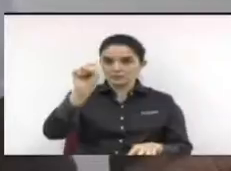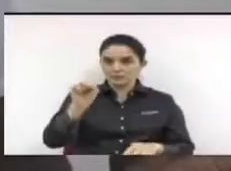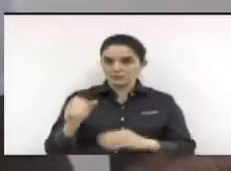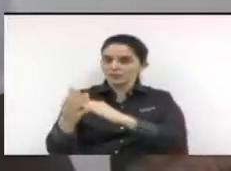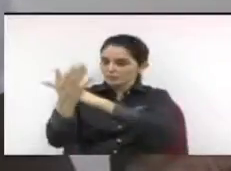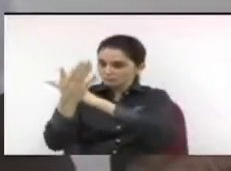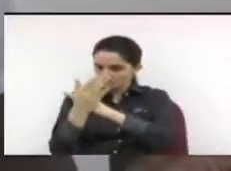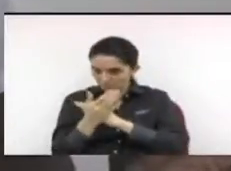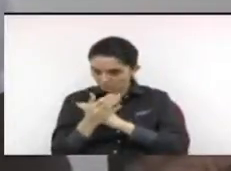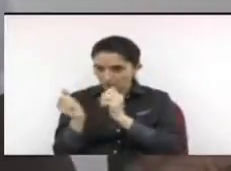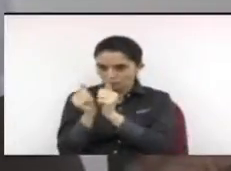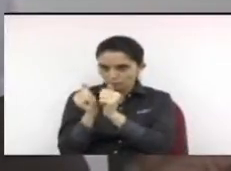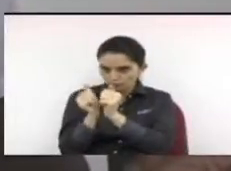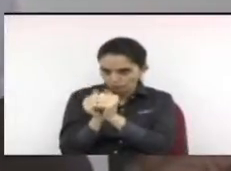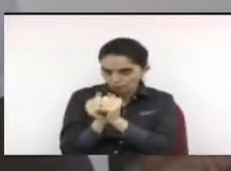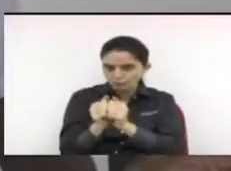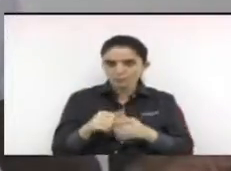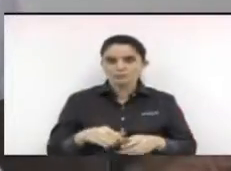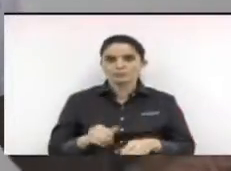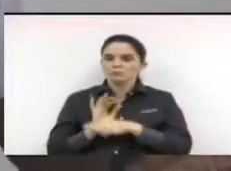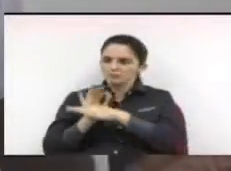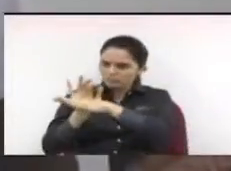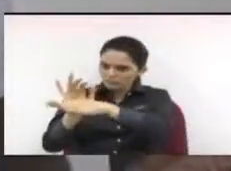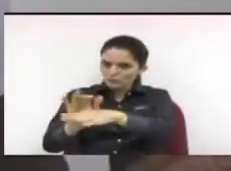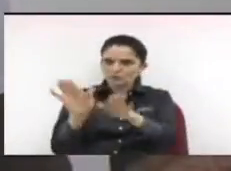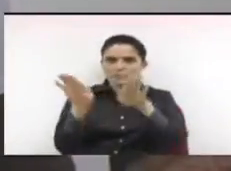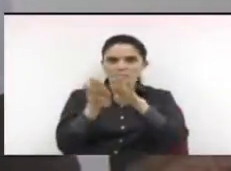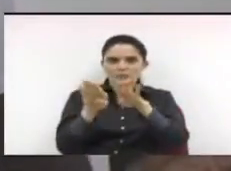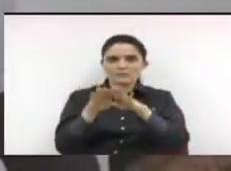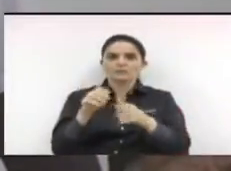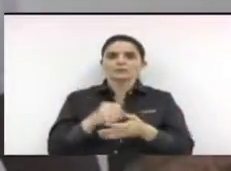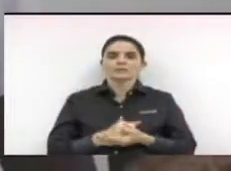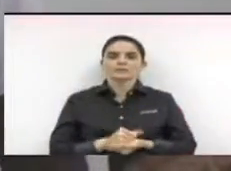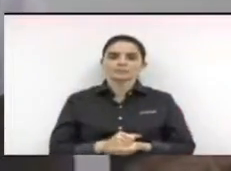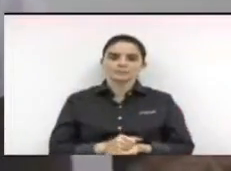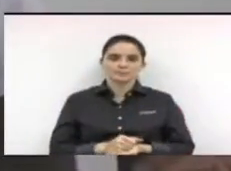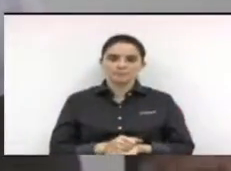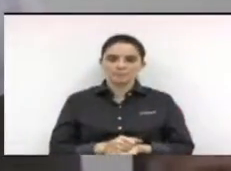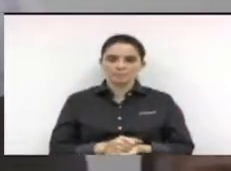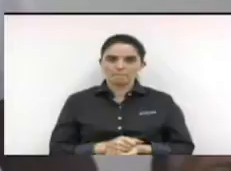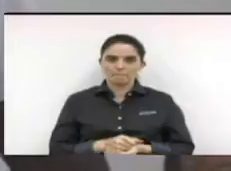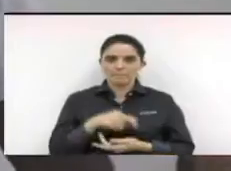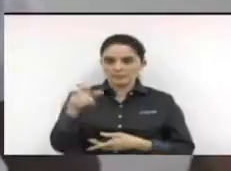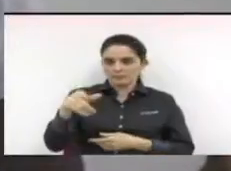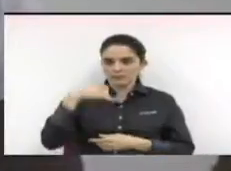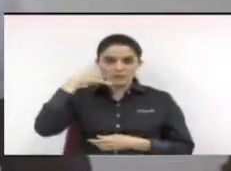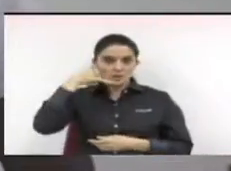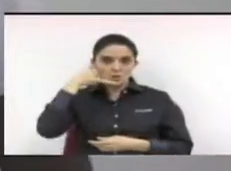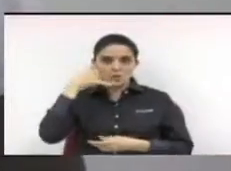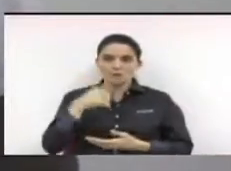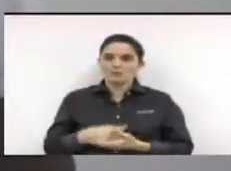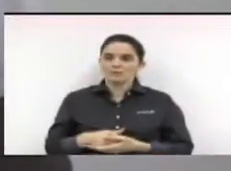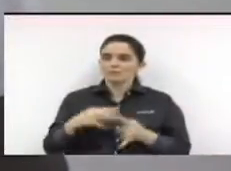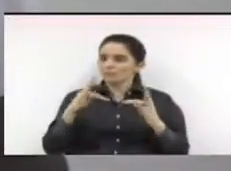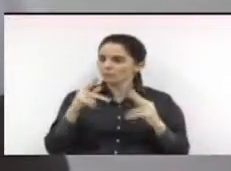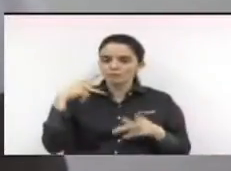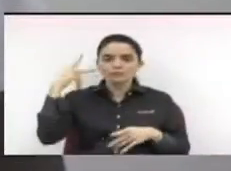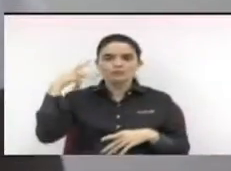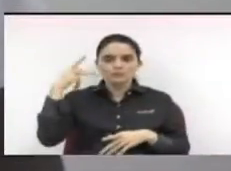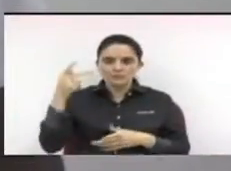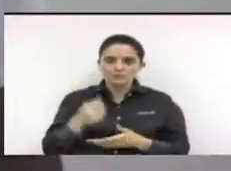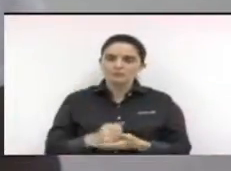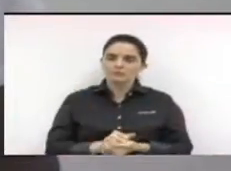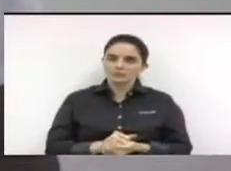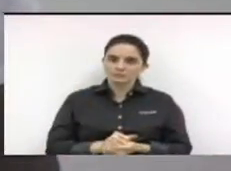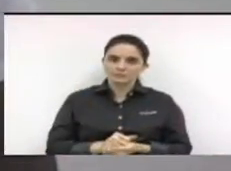contatos aqui em conjunto com os nossos deputados federais e senadores e estamos na mesma luta e espero que